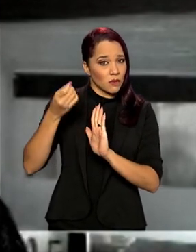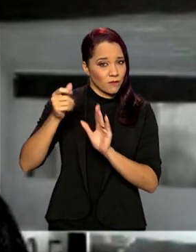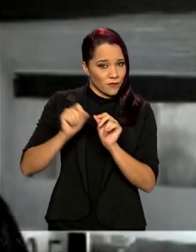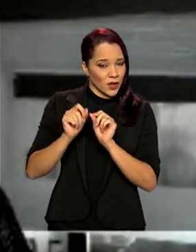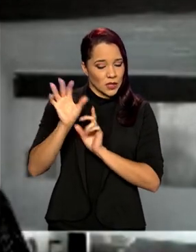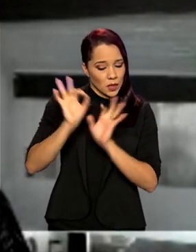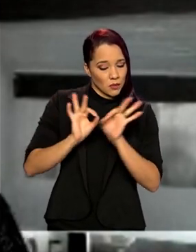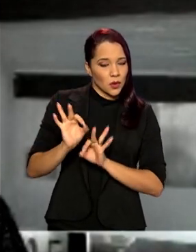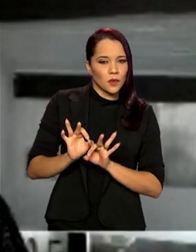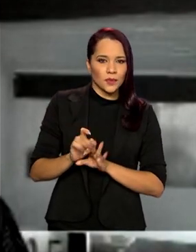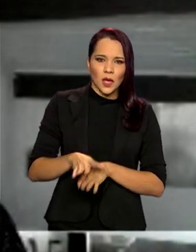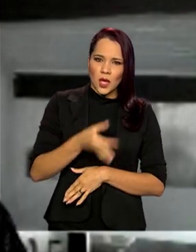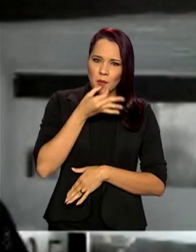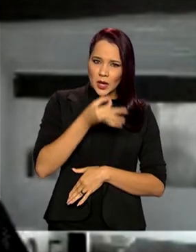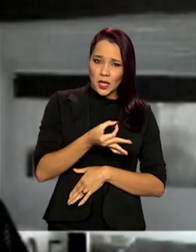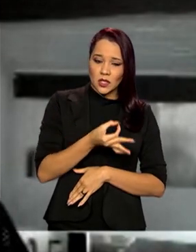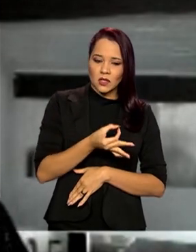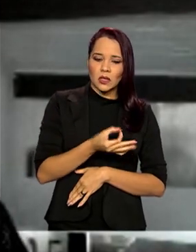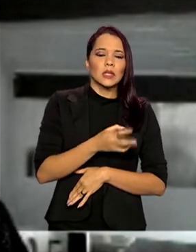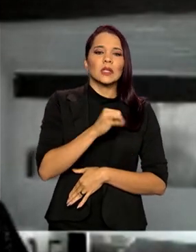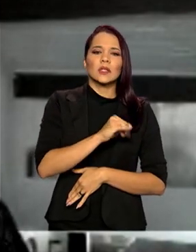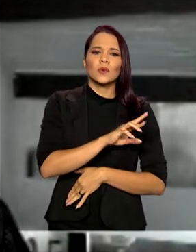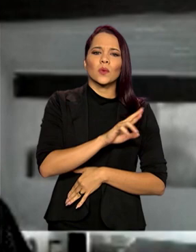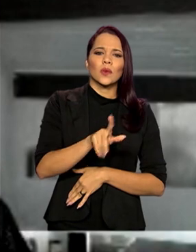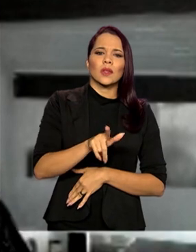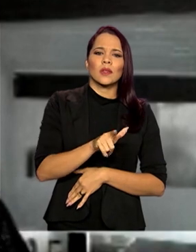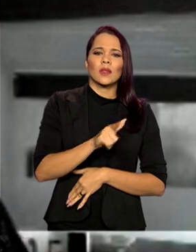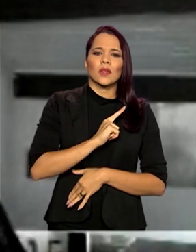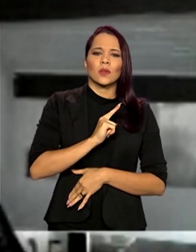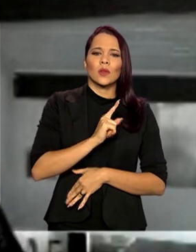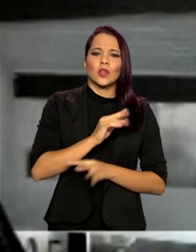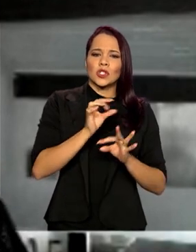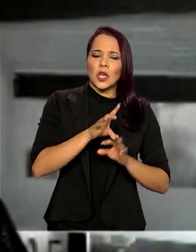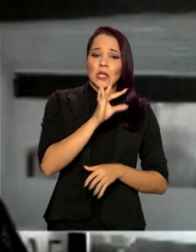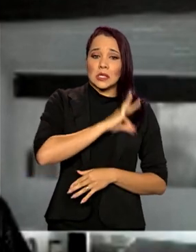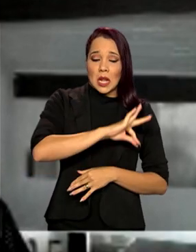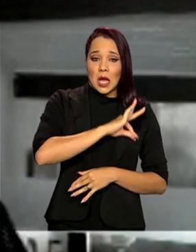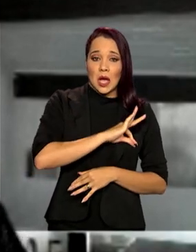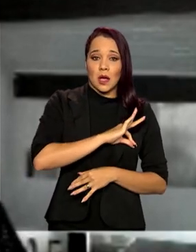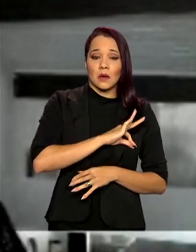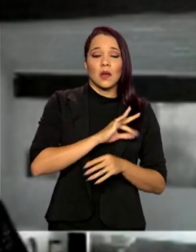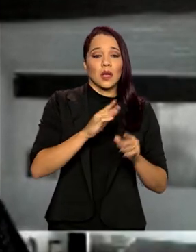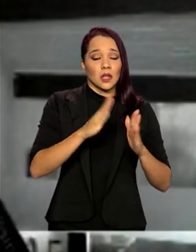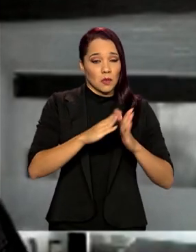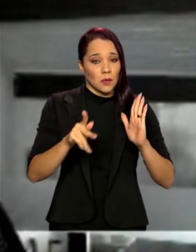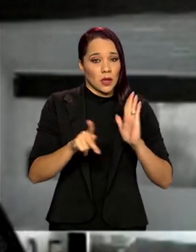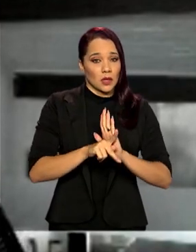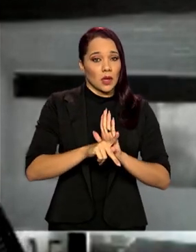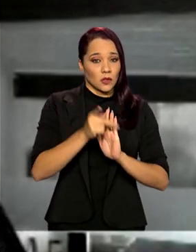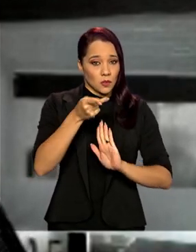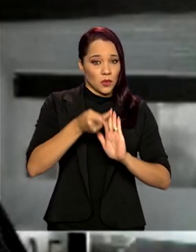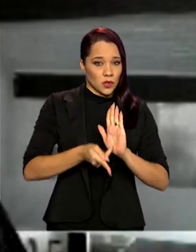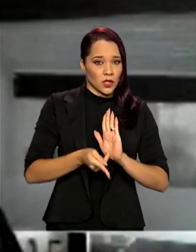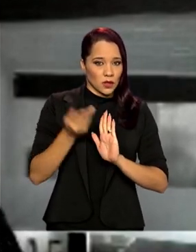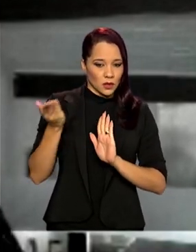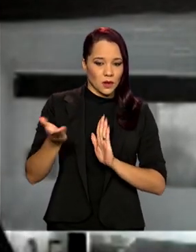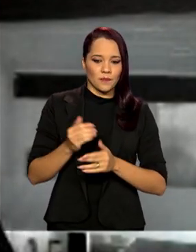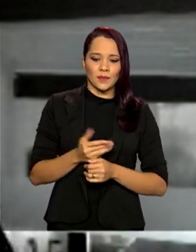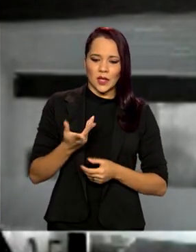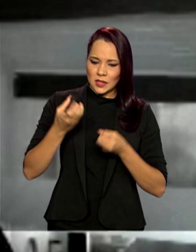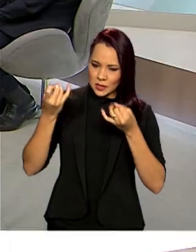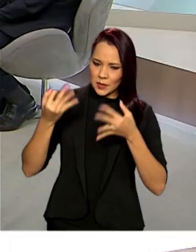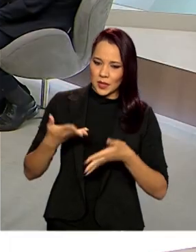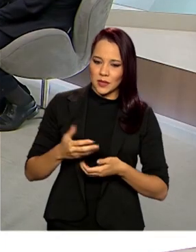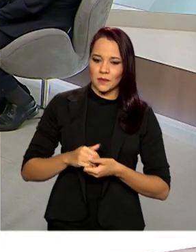e uma crítica que se faz é essa, que não se contempla tanto a questão da renda e a questão da propriedade no projeto que está lá. Então, eu gostaria que o